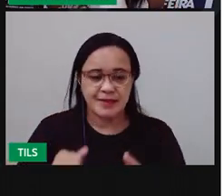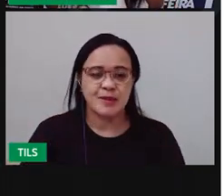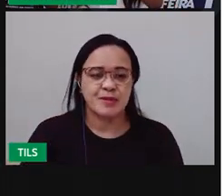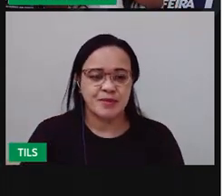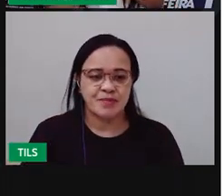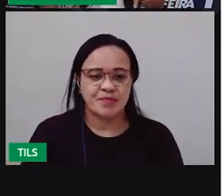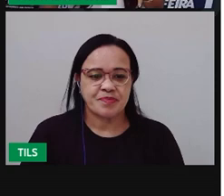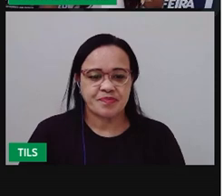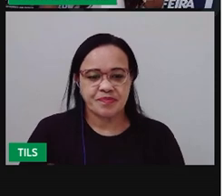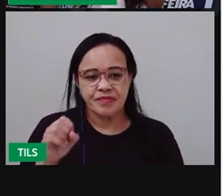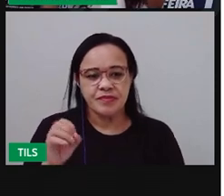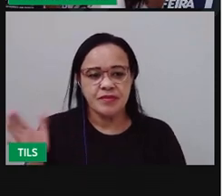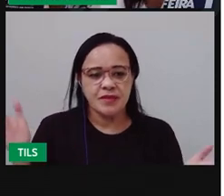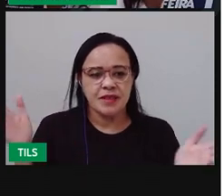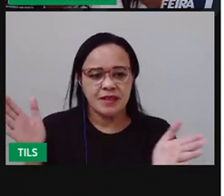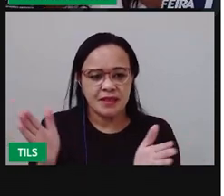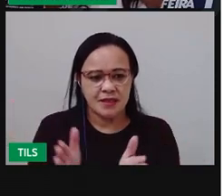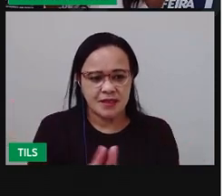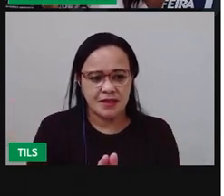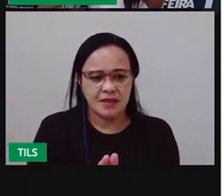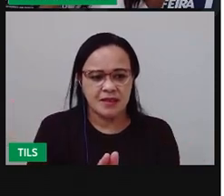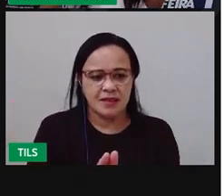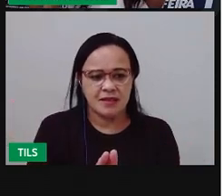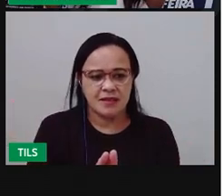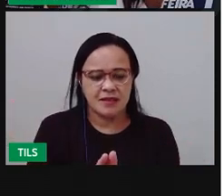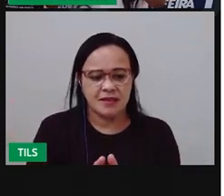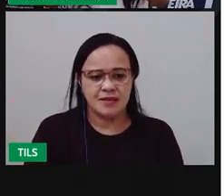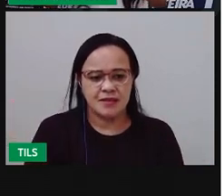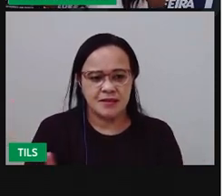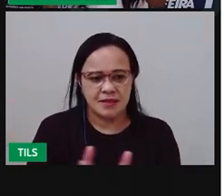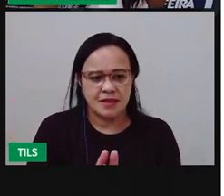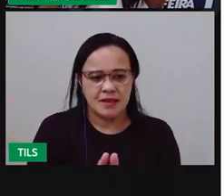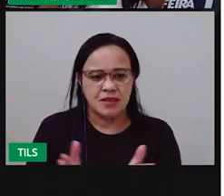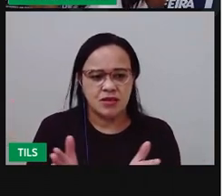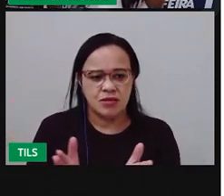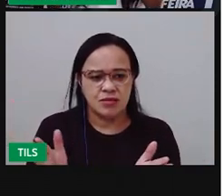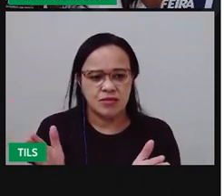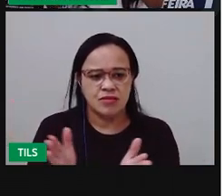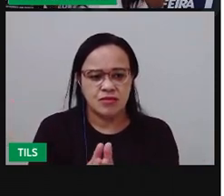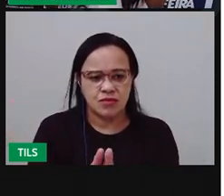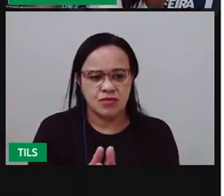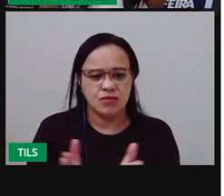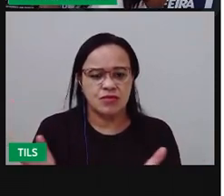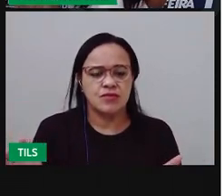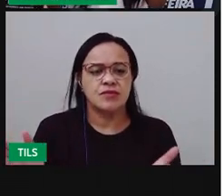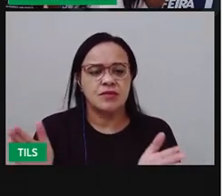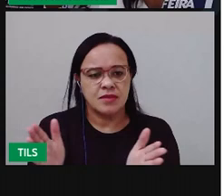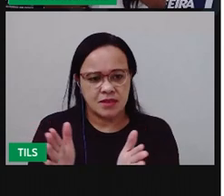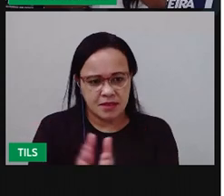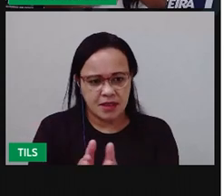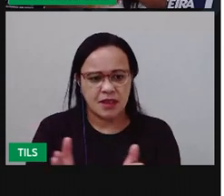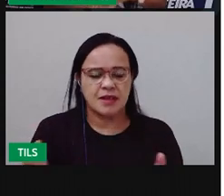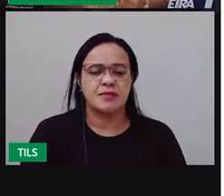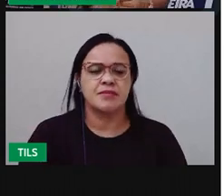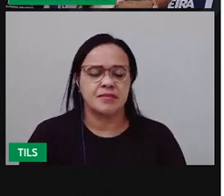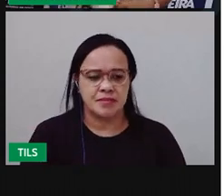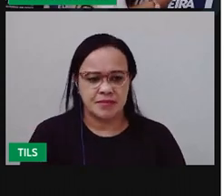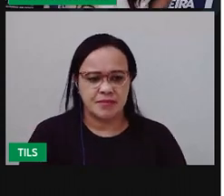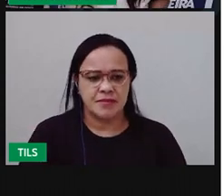-ZO-GRA-VU-RA